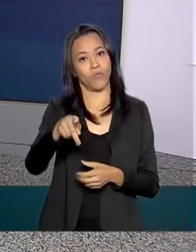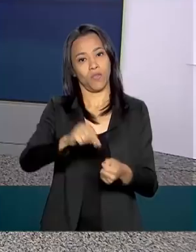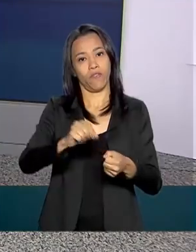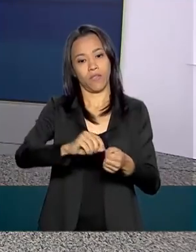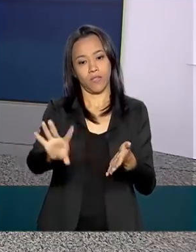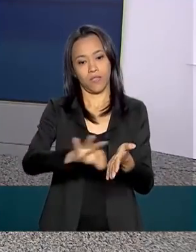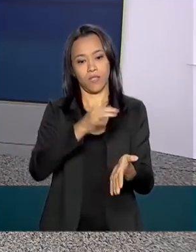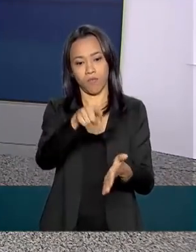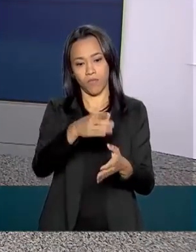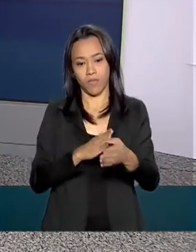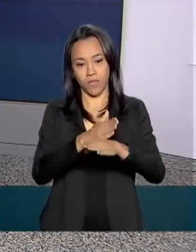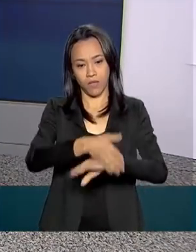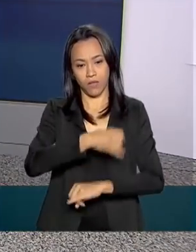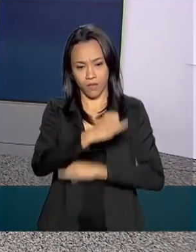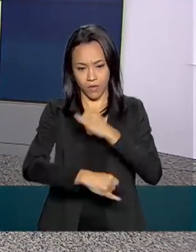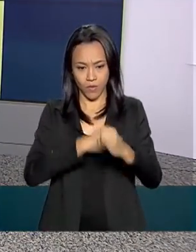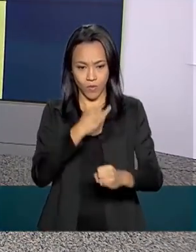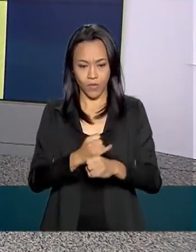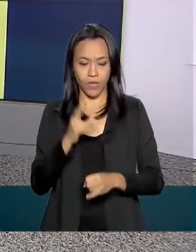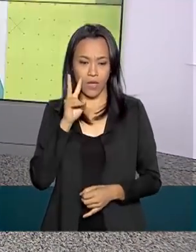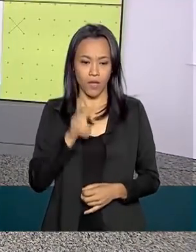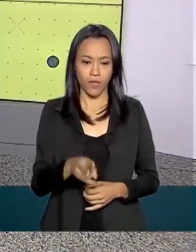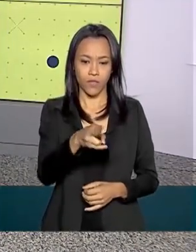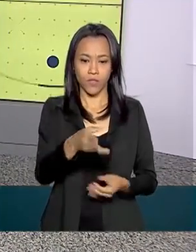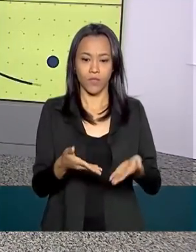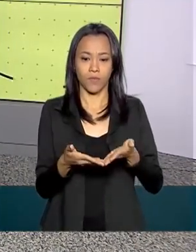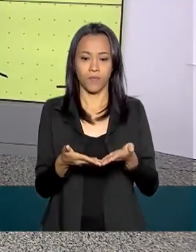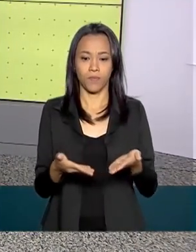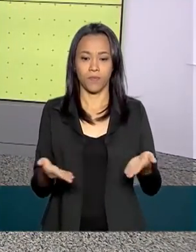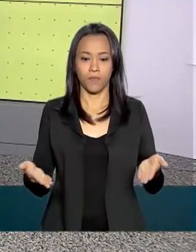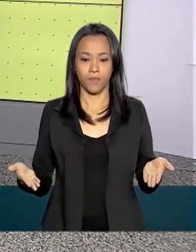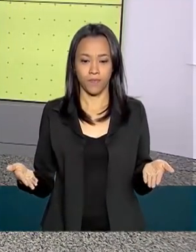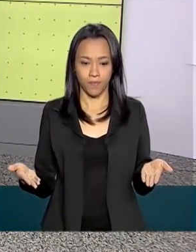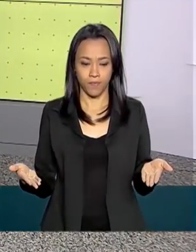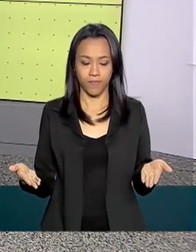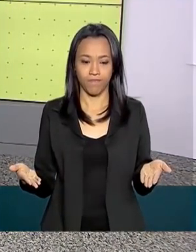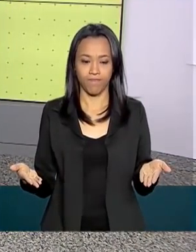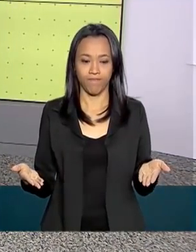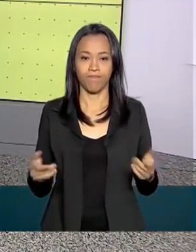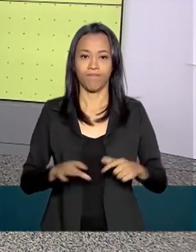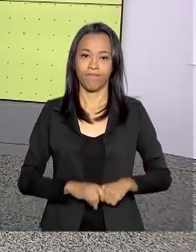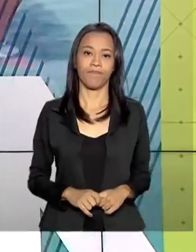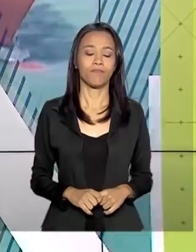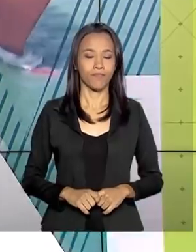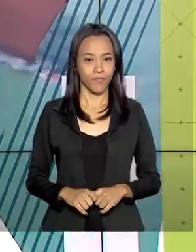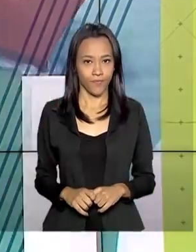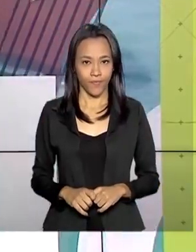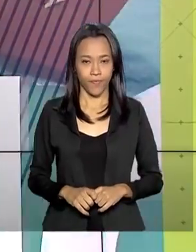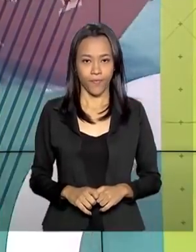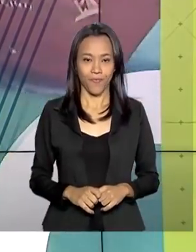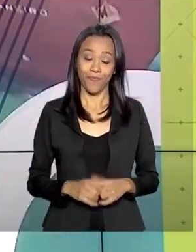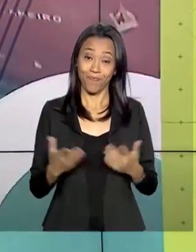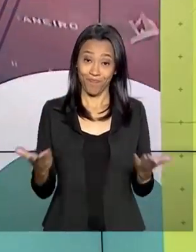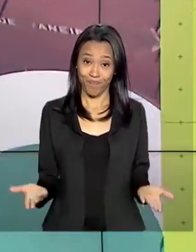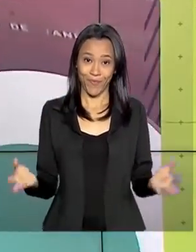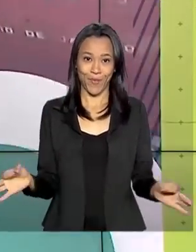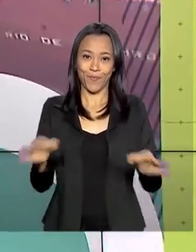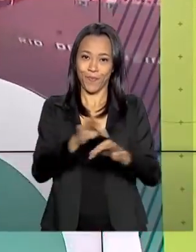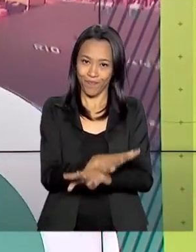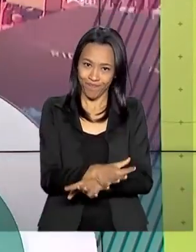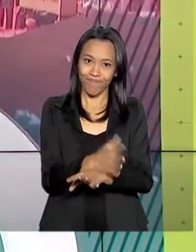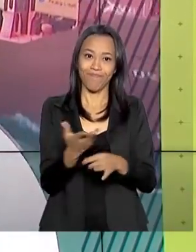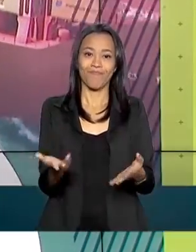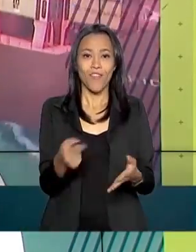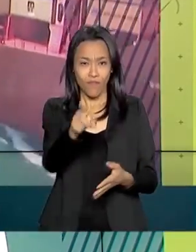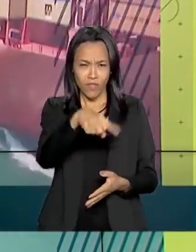da competição, www.obr.org.br. O governo agora fica por aqui.